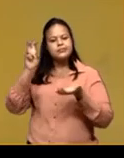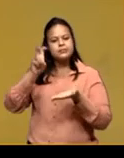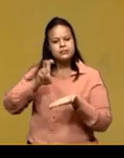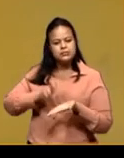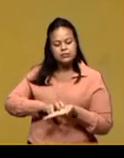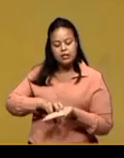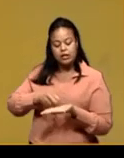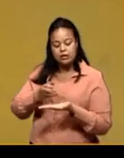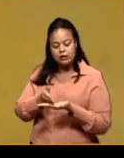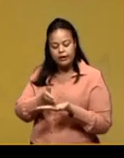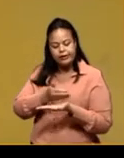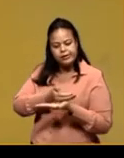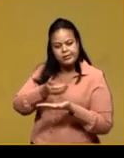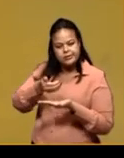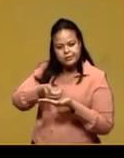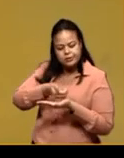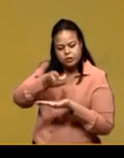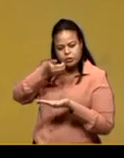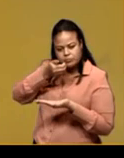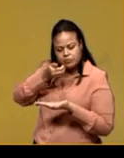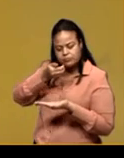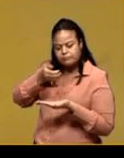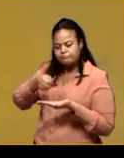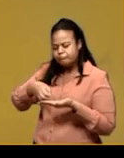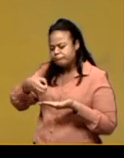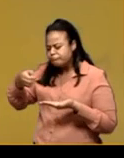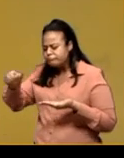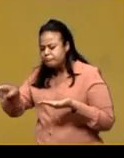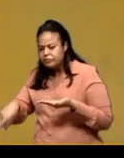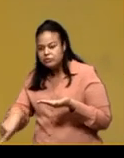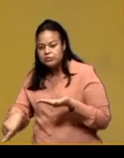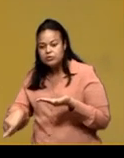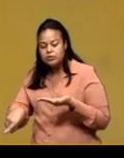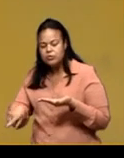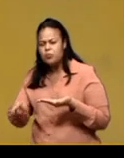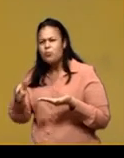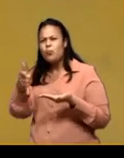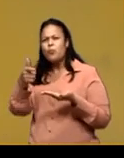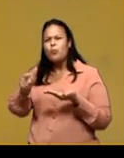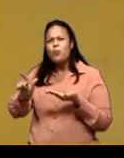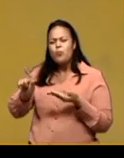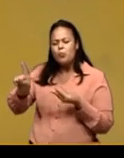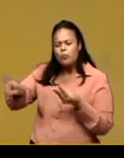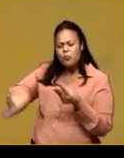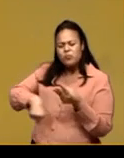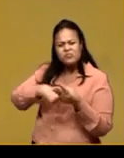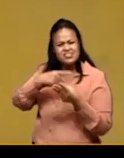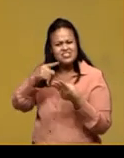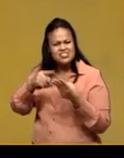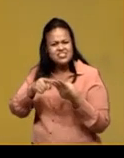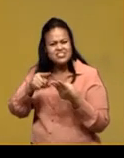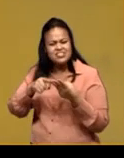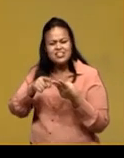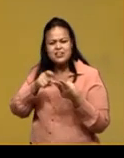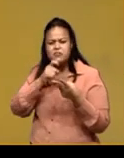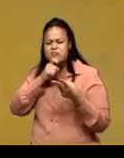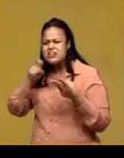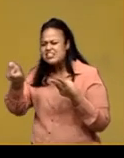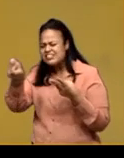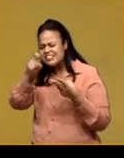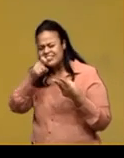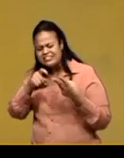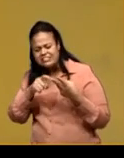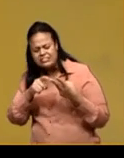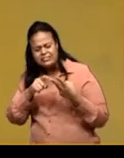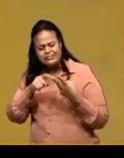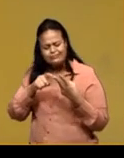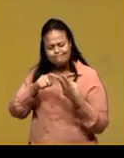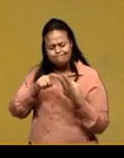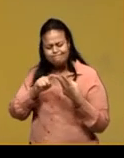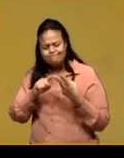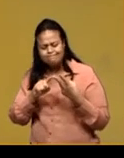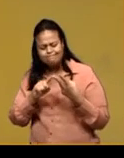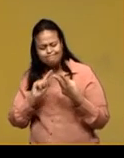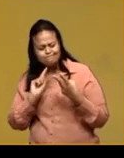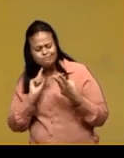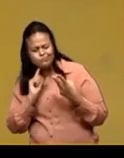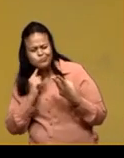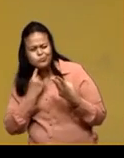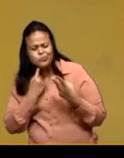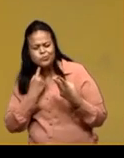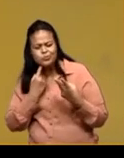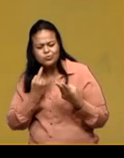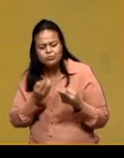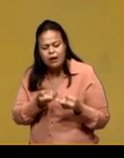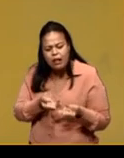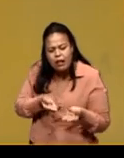último que sobrou na geladeira tinha uns pontos pretos. Virei-o na prateleira de um jeito que escondesse as